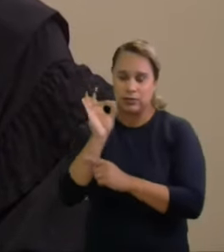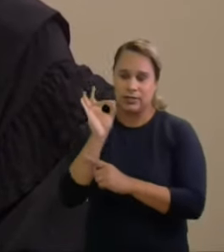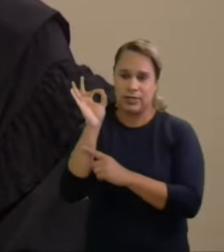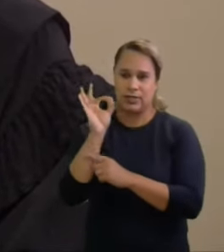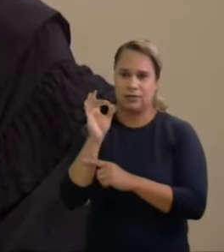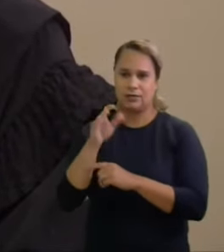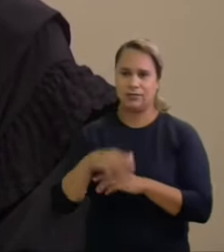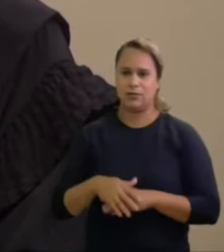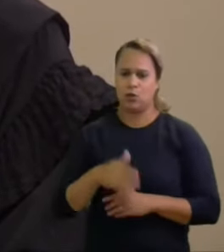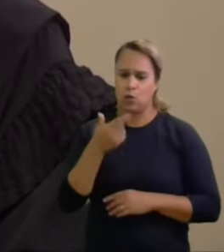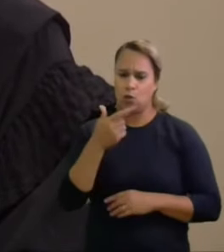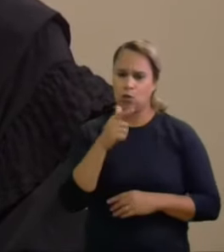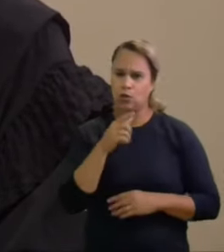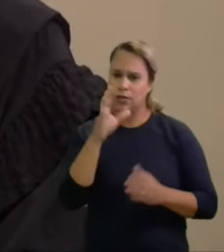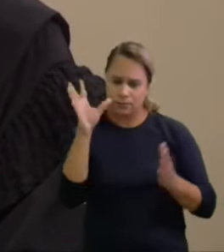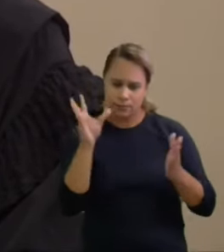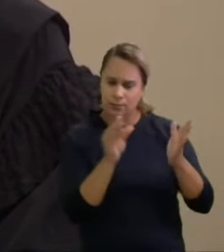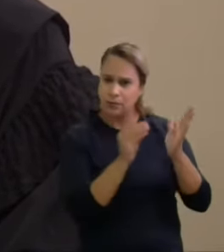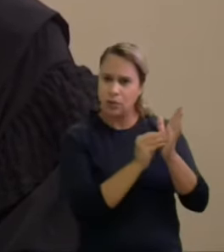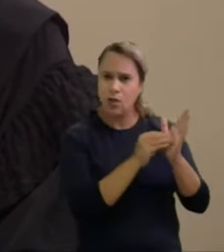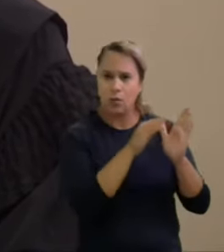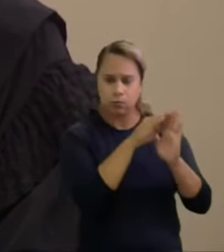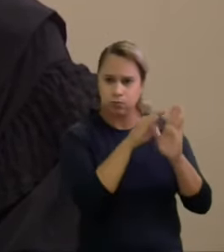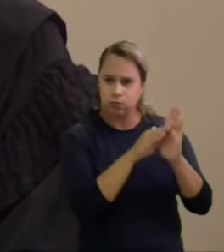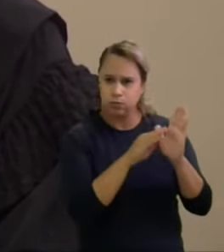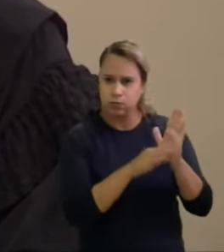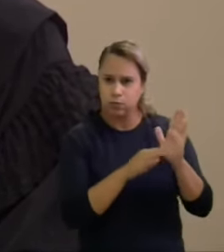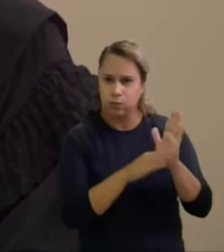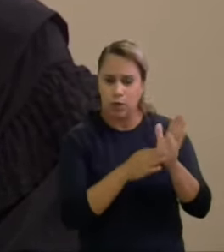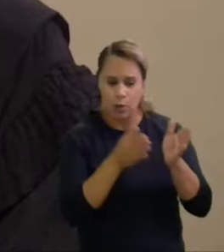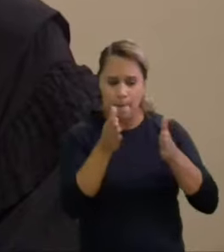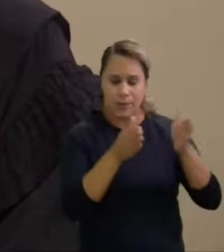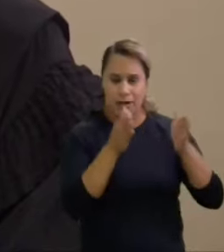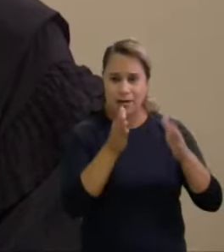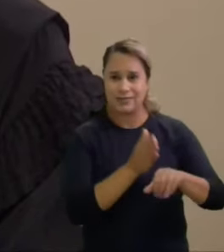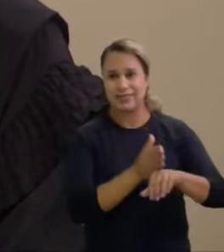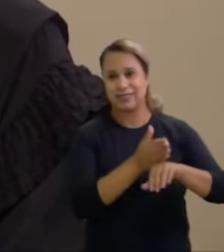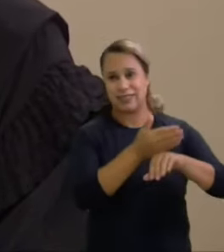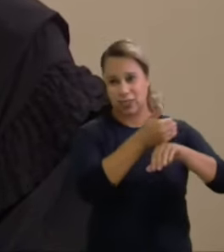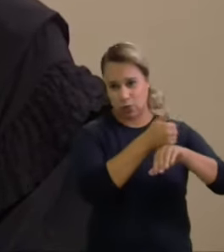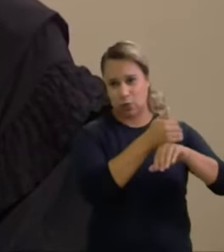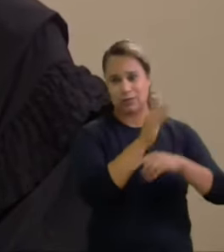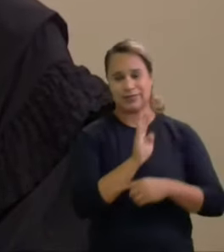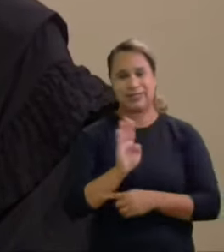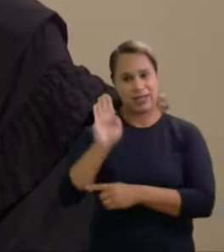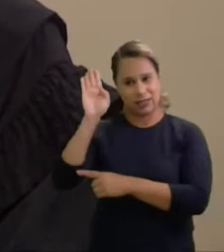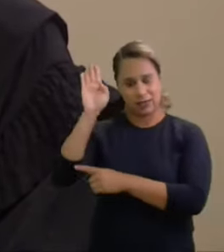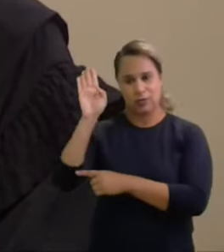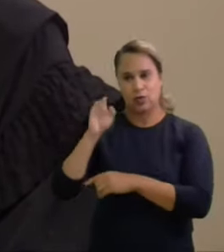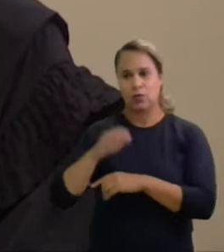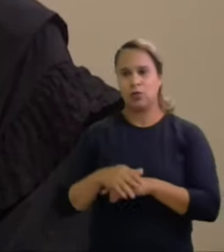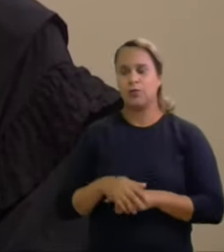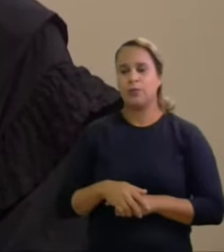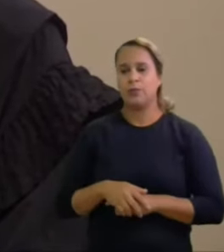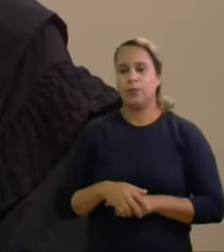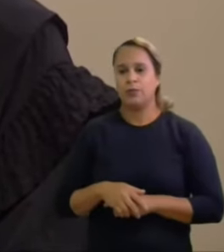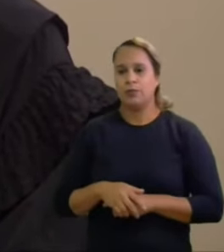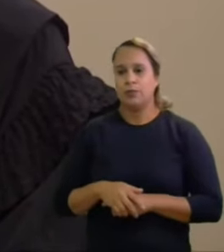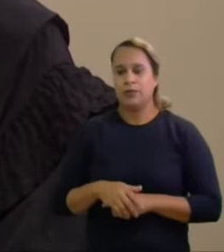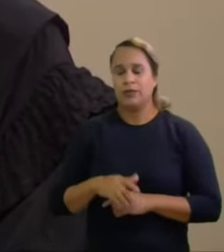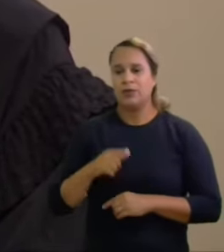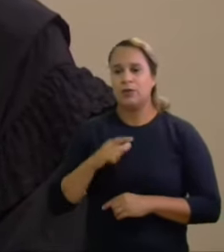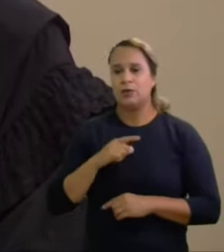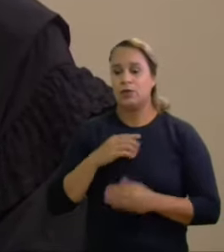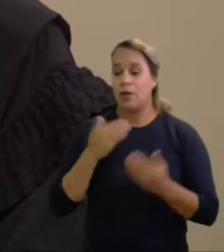gastos pelos demais candidatos no período anterior ao registro de candidatura o que obsta uma comparação entre os períodos de pré